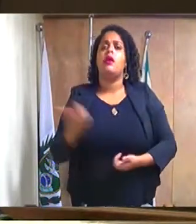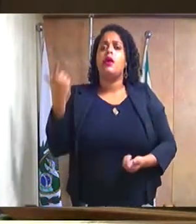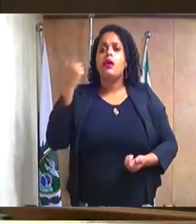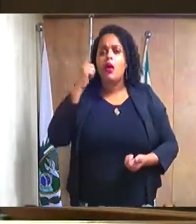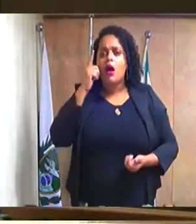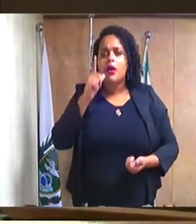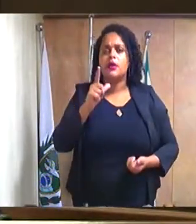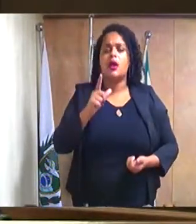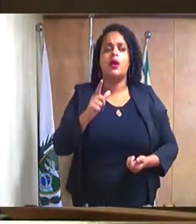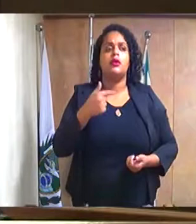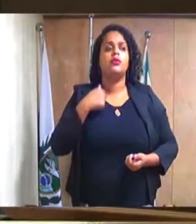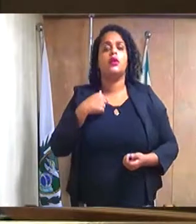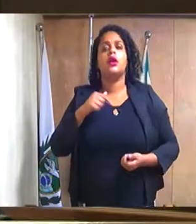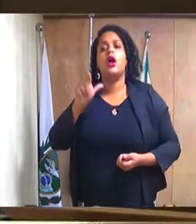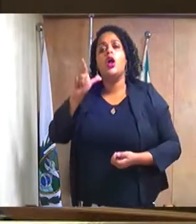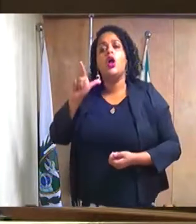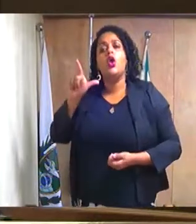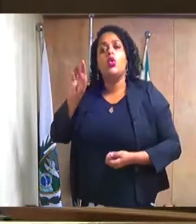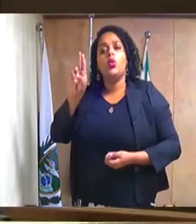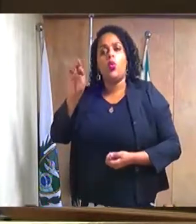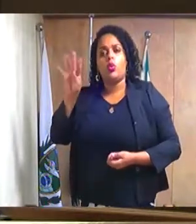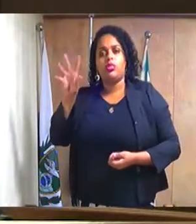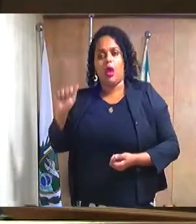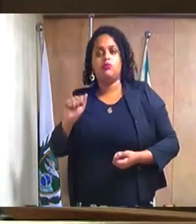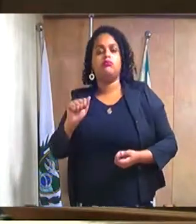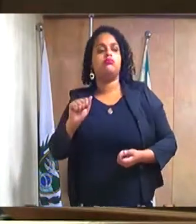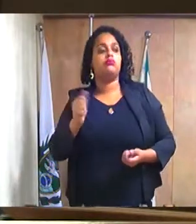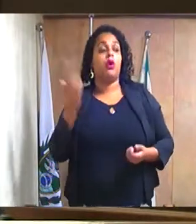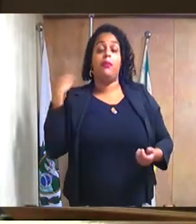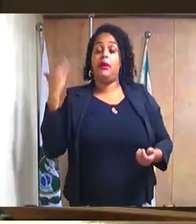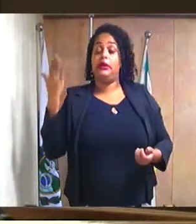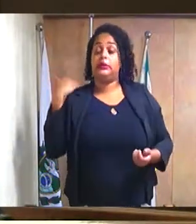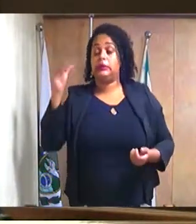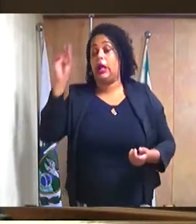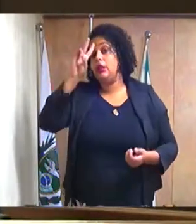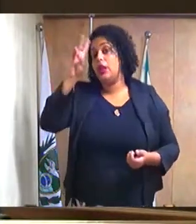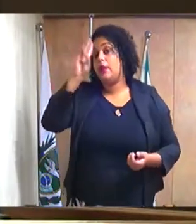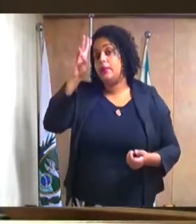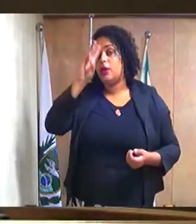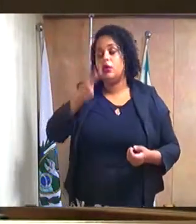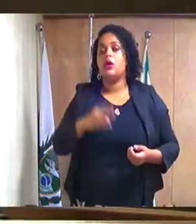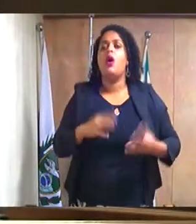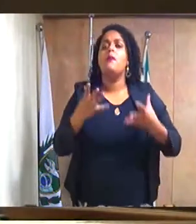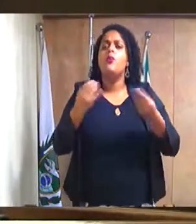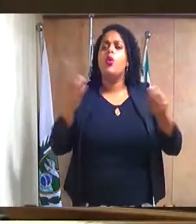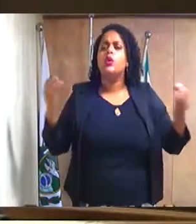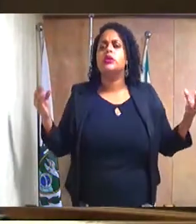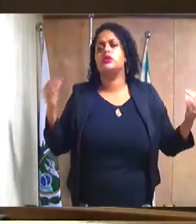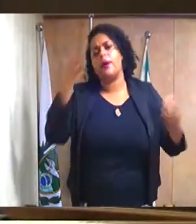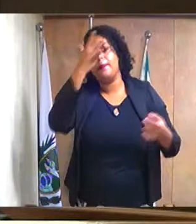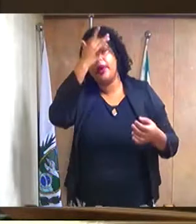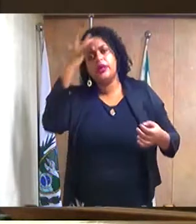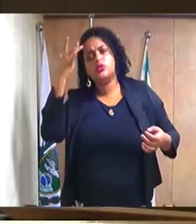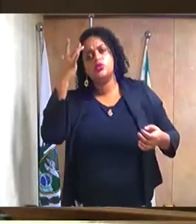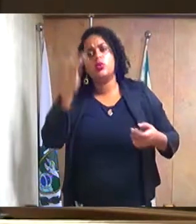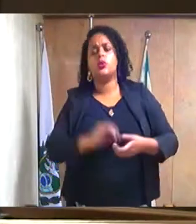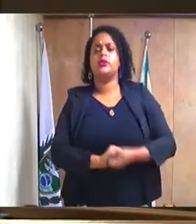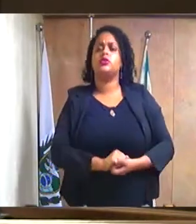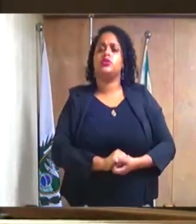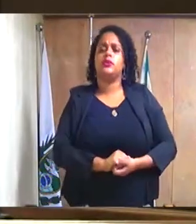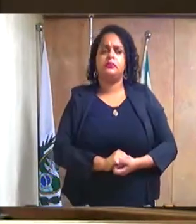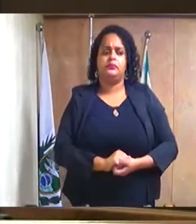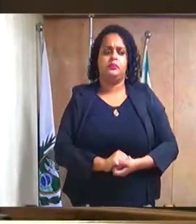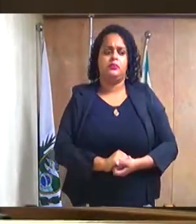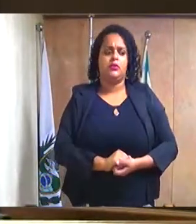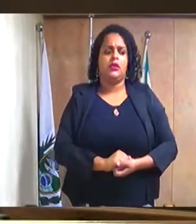aquela luta. Eu me lembro muito bem que no passado, a quantidade de pessoas, imprensam, que